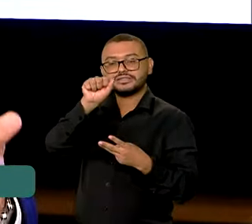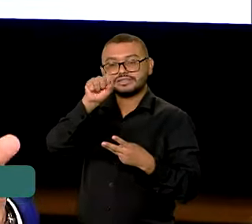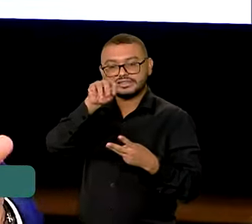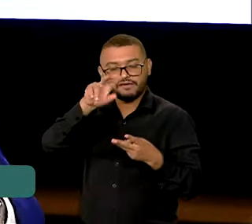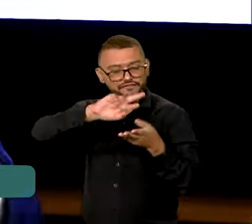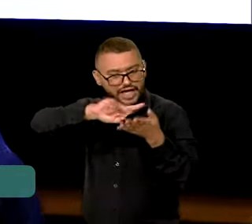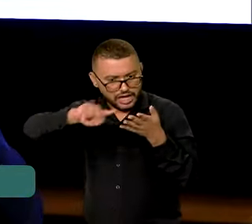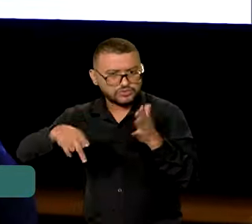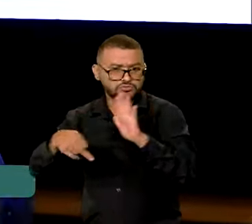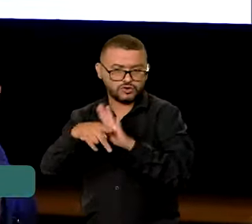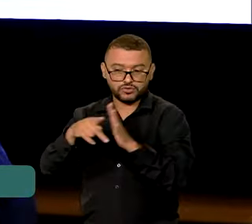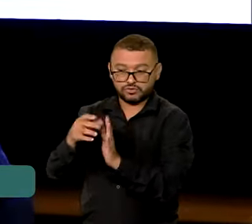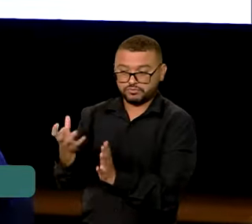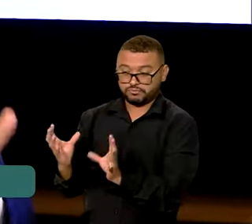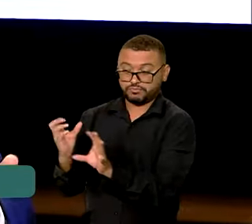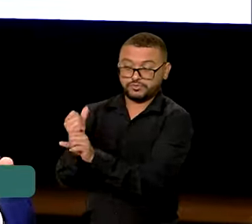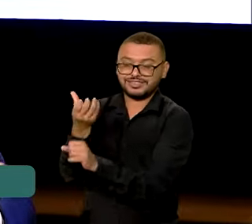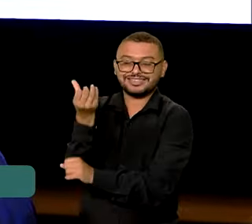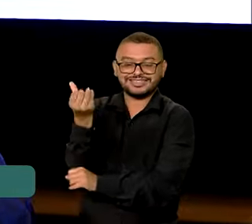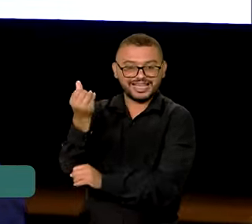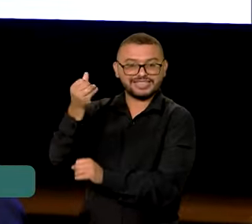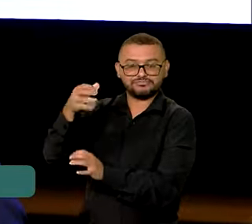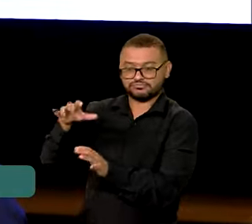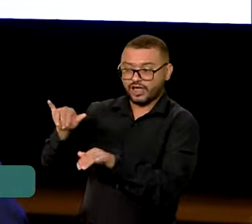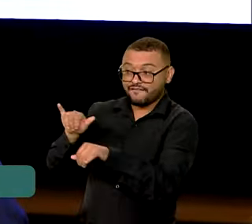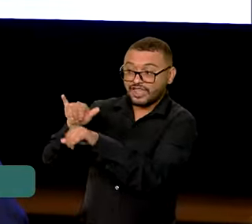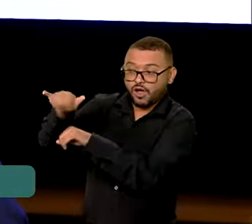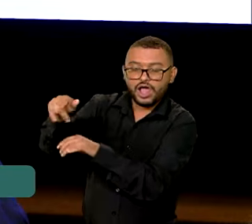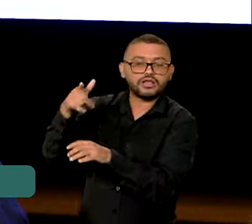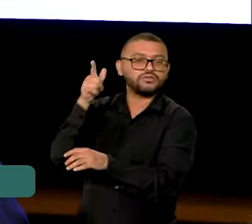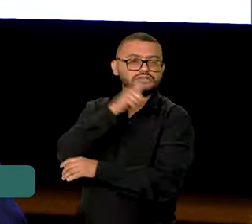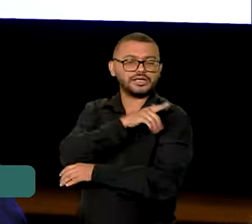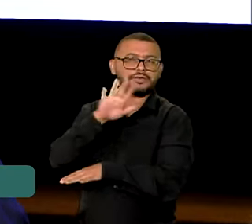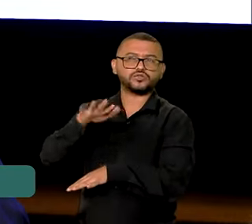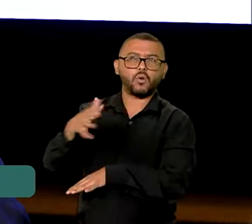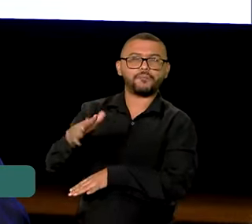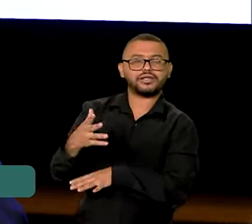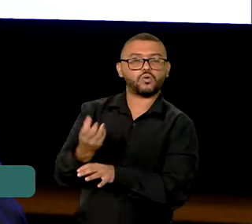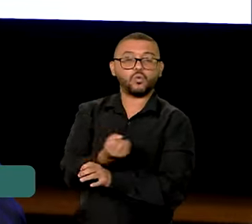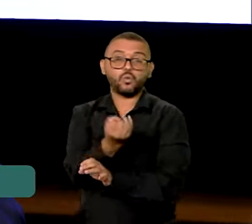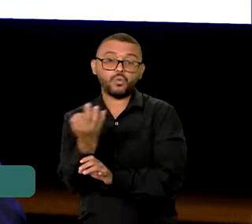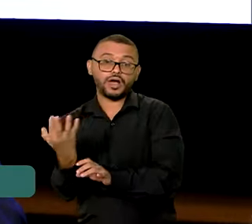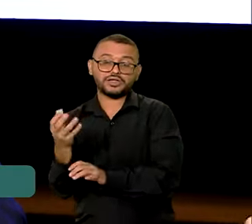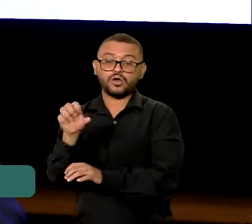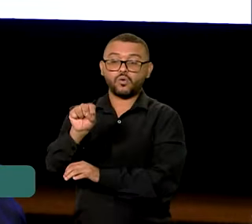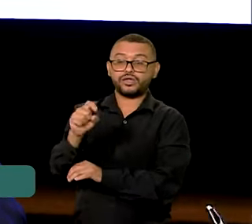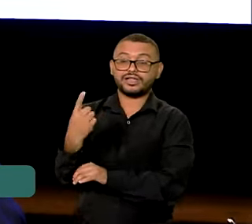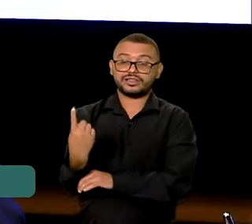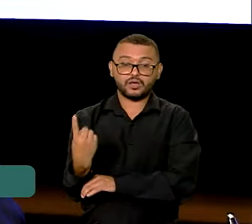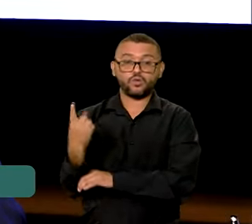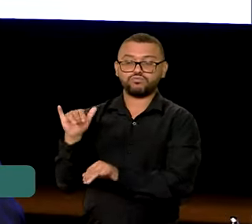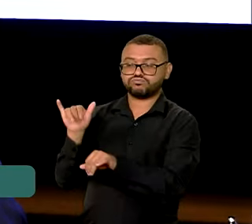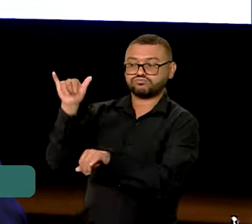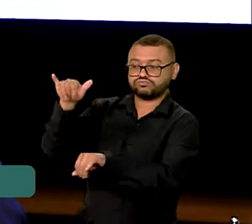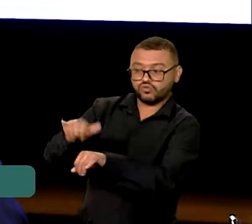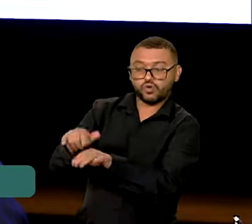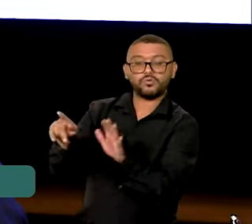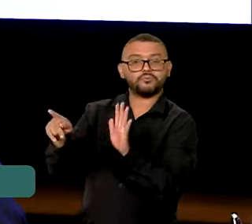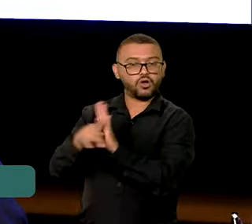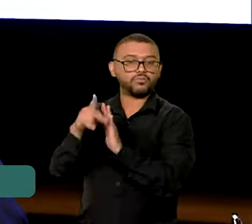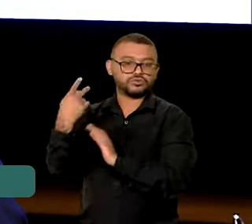entre outros. Esses seis aeroportos, eles estão recebendo em torno de 81 voos semanais.